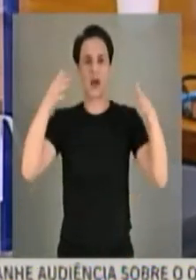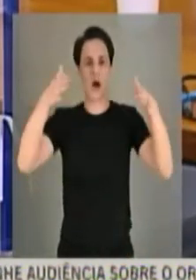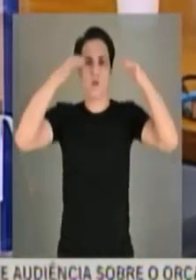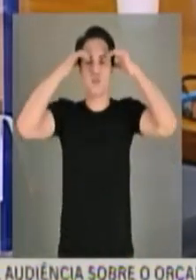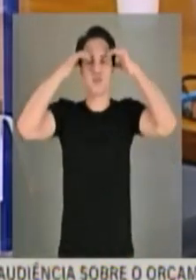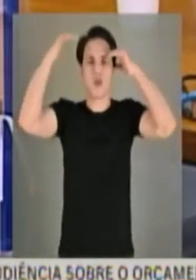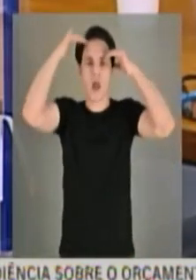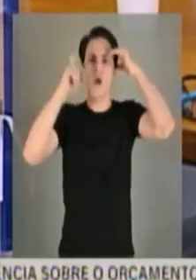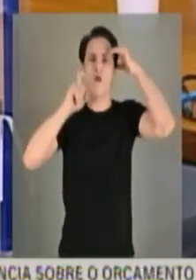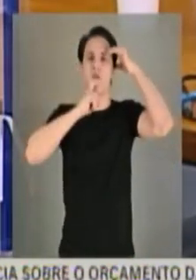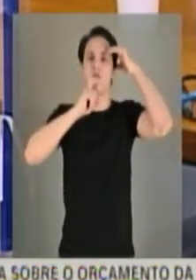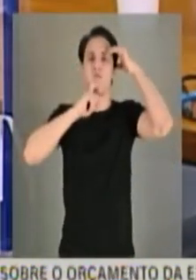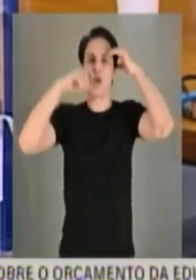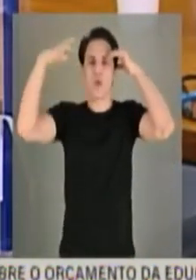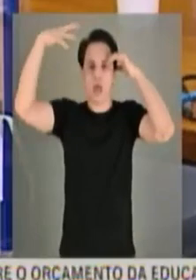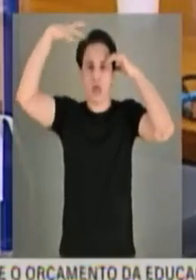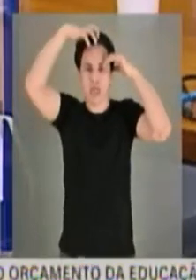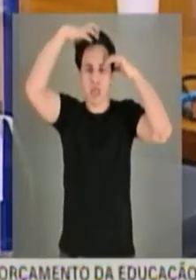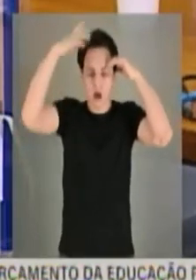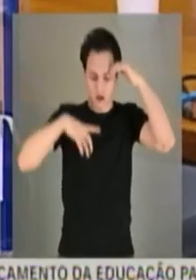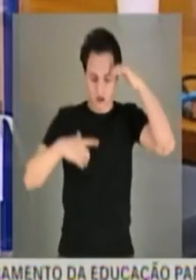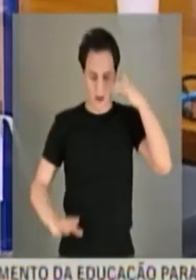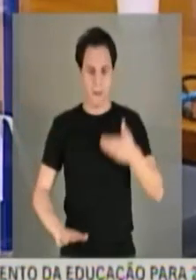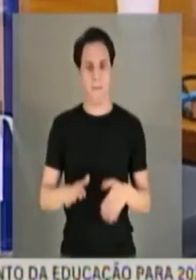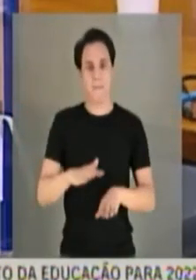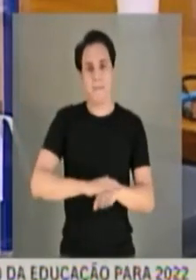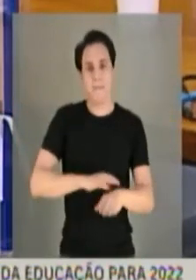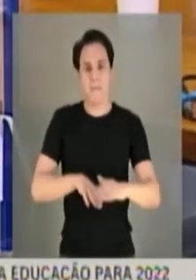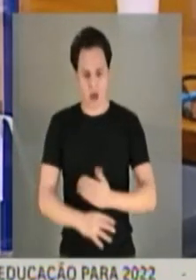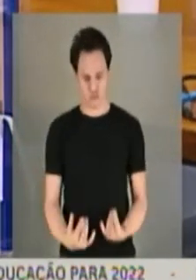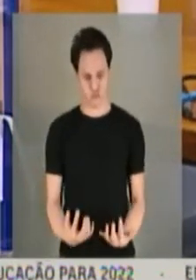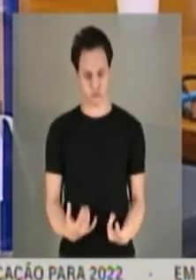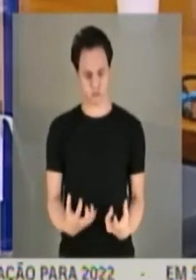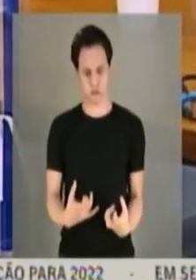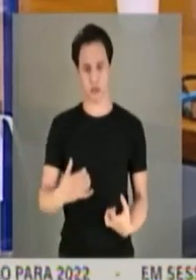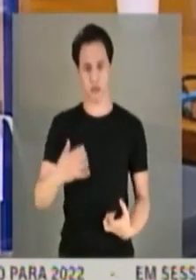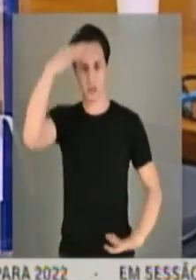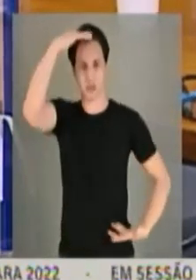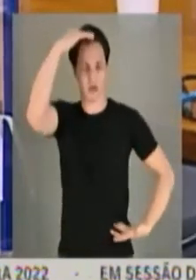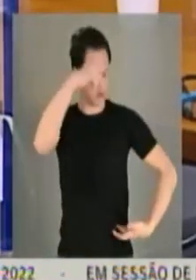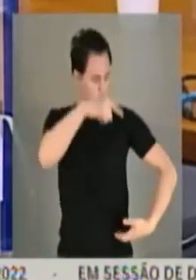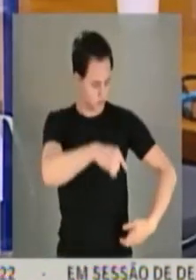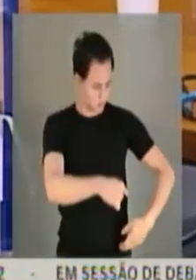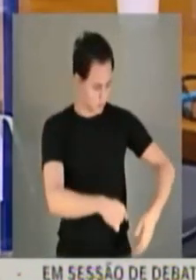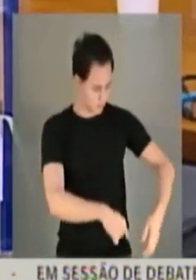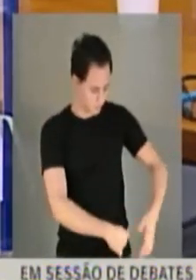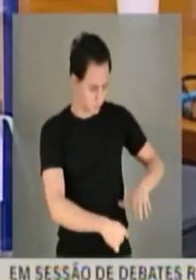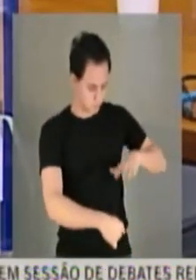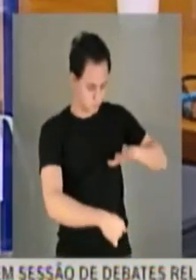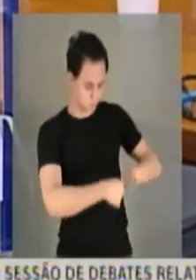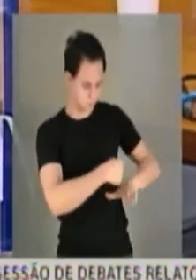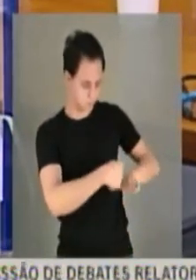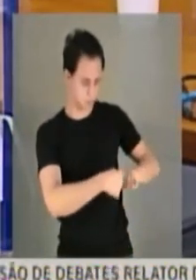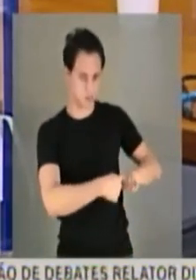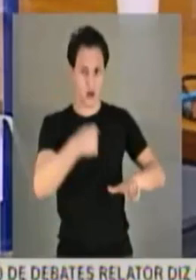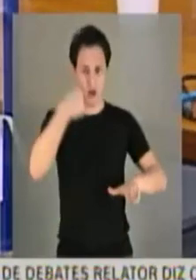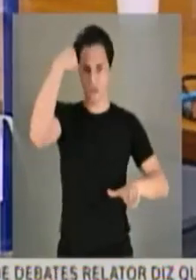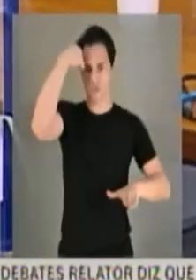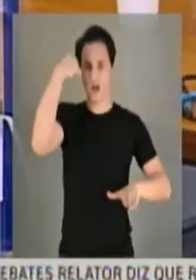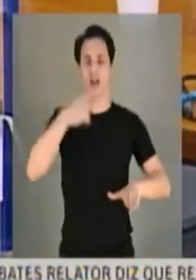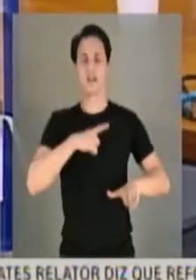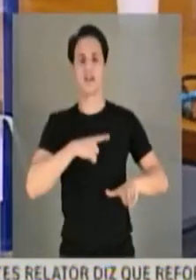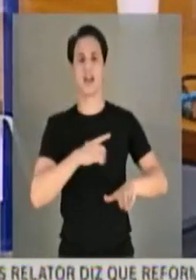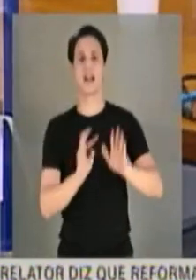Aí eu pego a média da temperatura. Vai encostar o termômetro no pé, ou encoste na cabeça, nós teremos temperatura